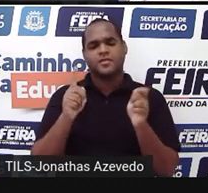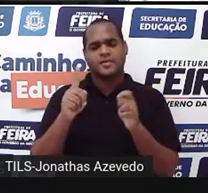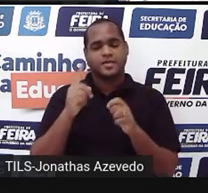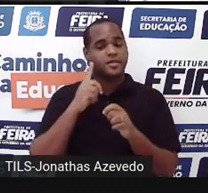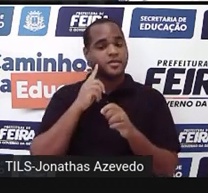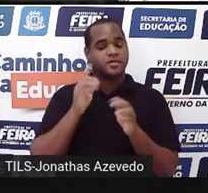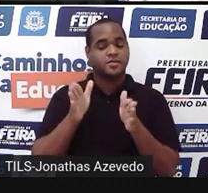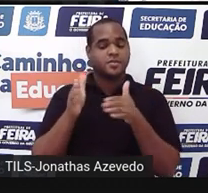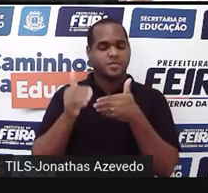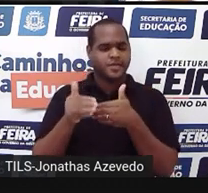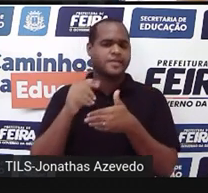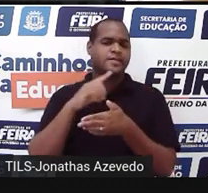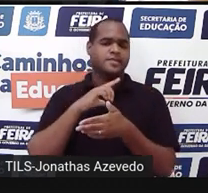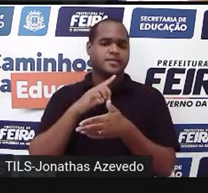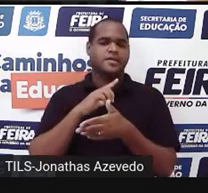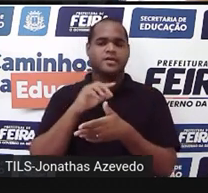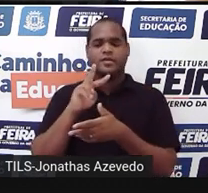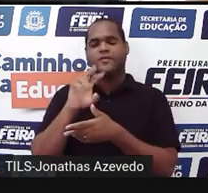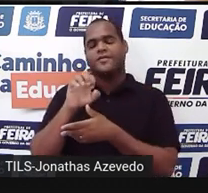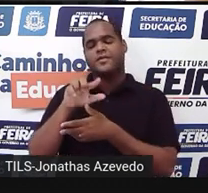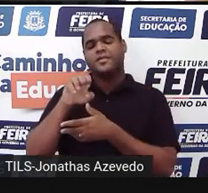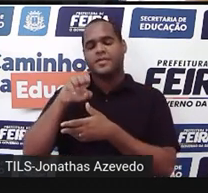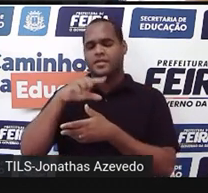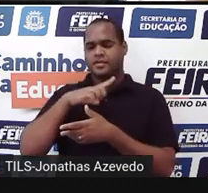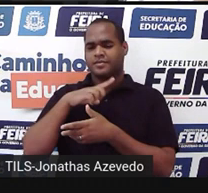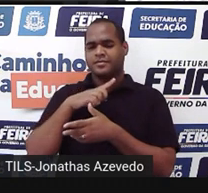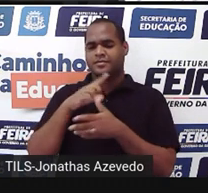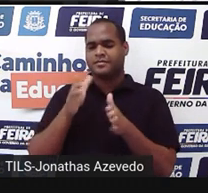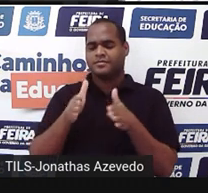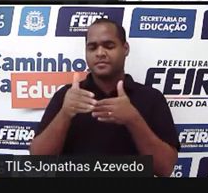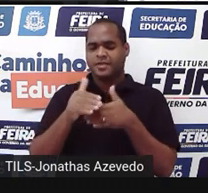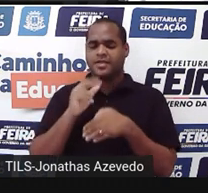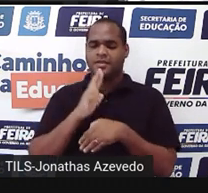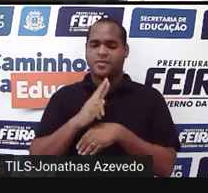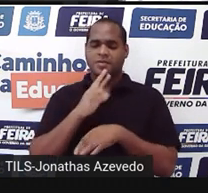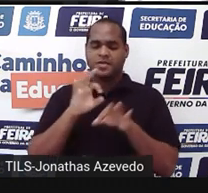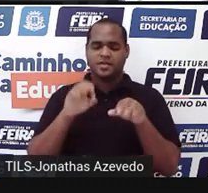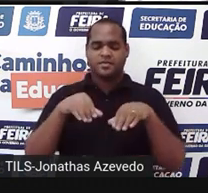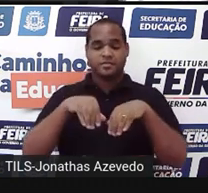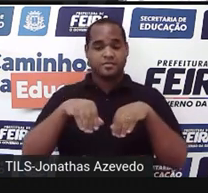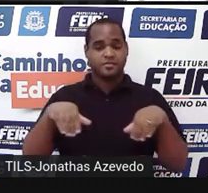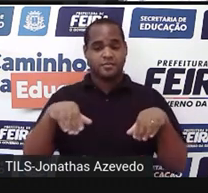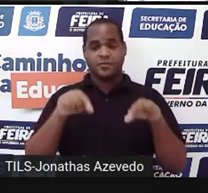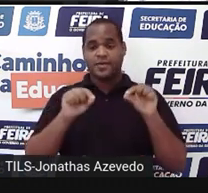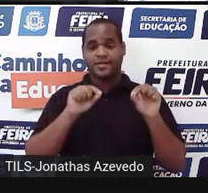cubinhos e esse empilhamento dê como resultado um paralelepípedo?